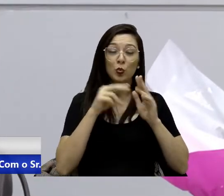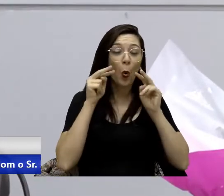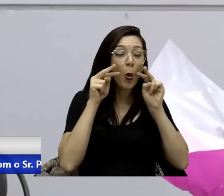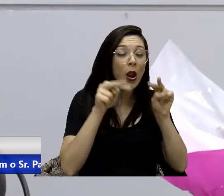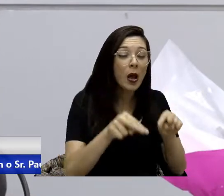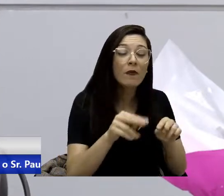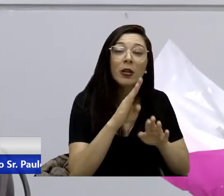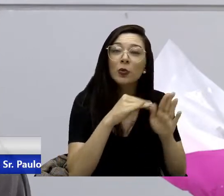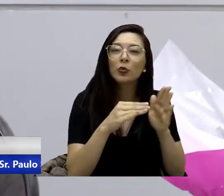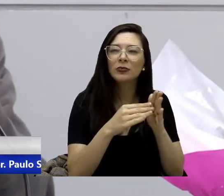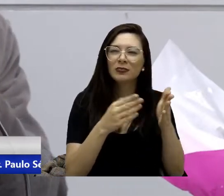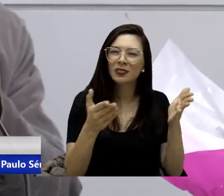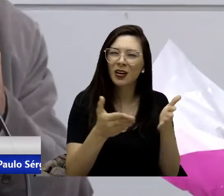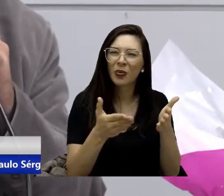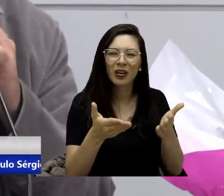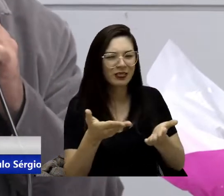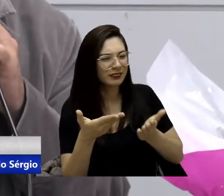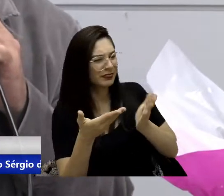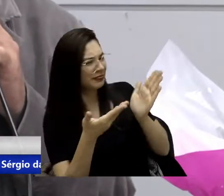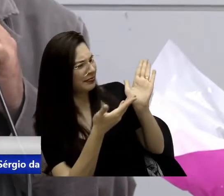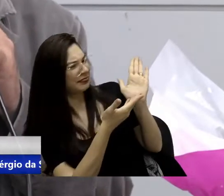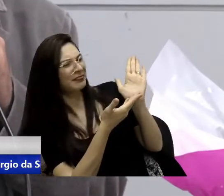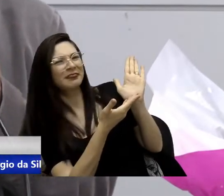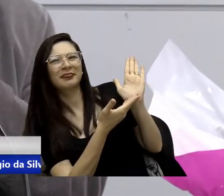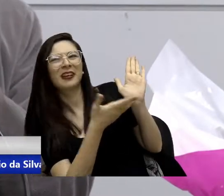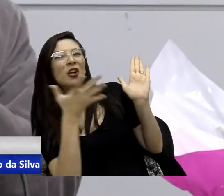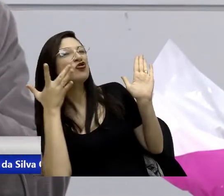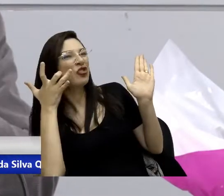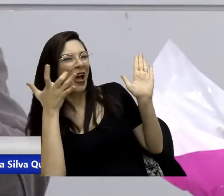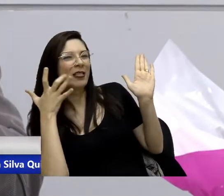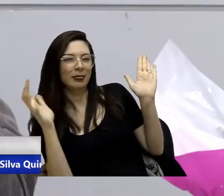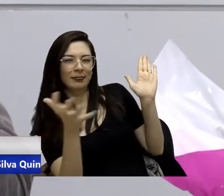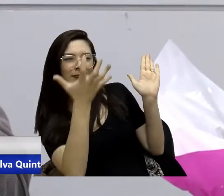Agora, isso aqui é encenação ou não é?